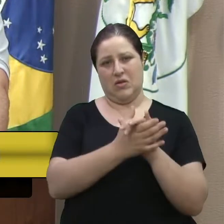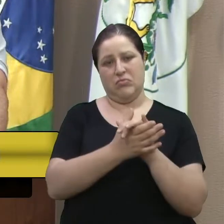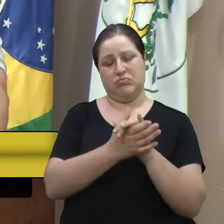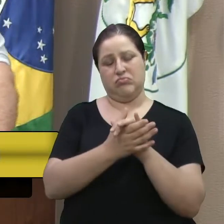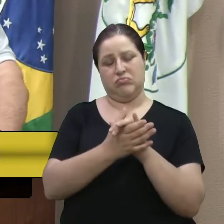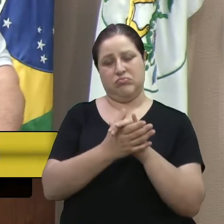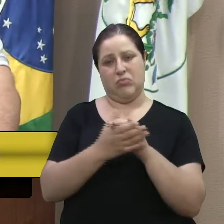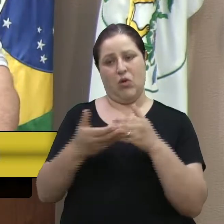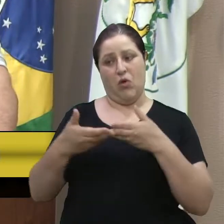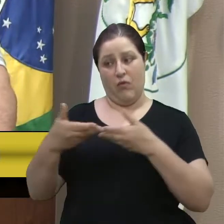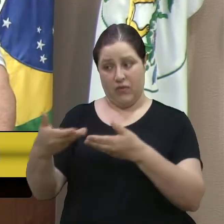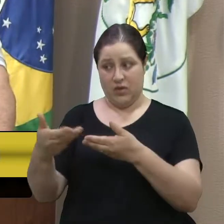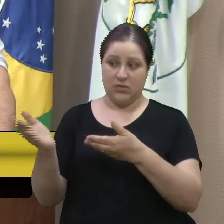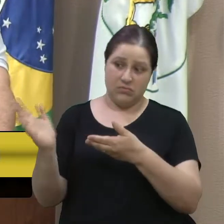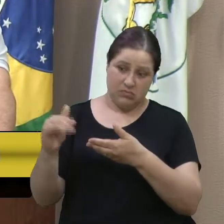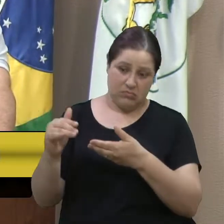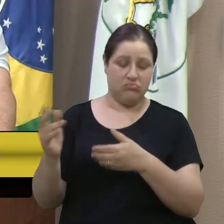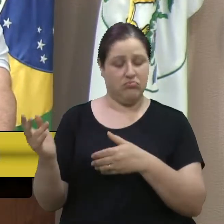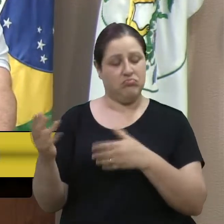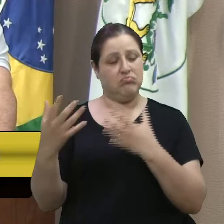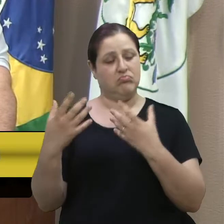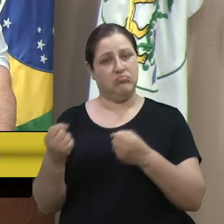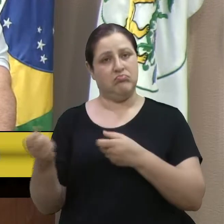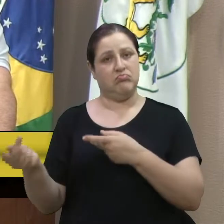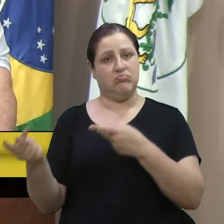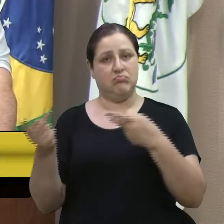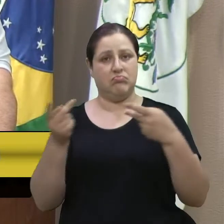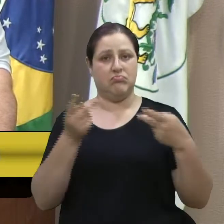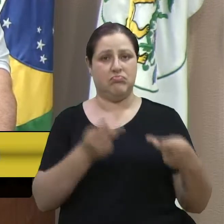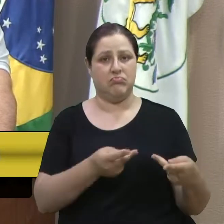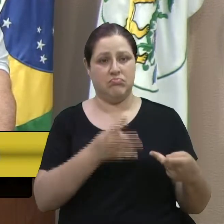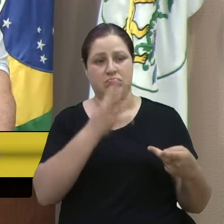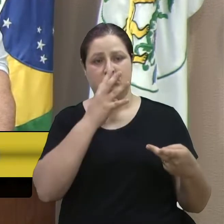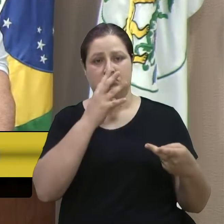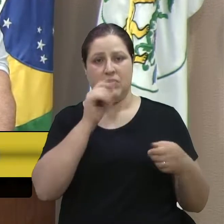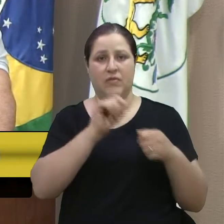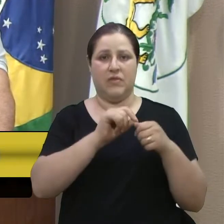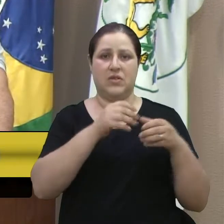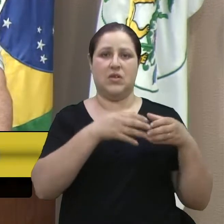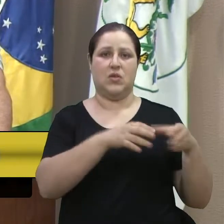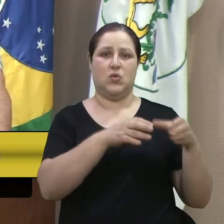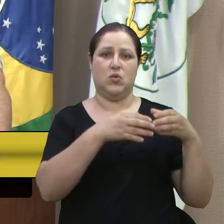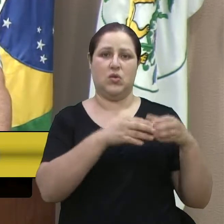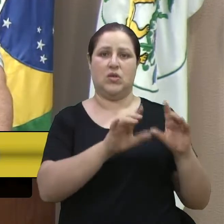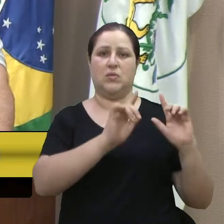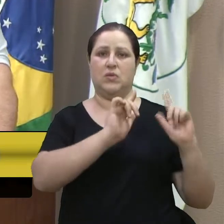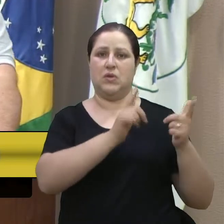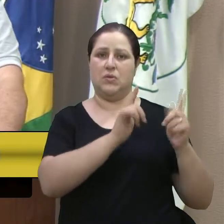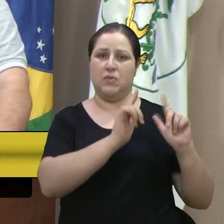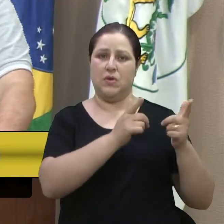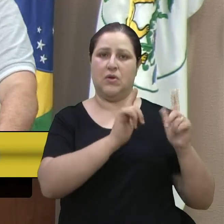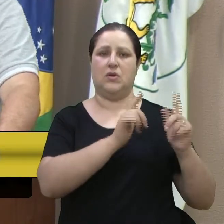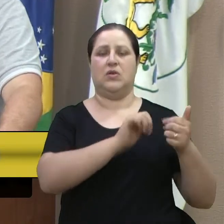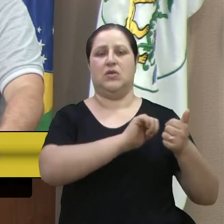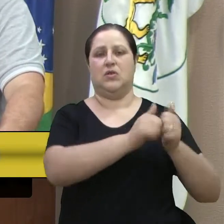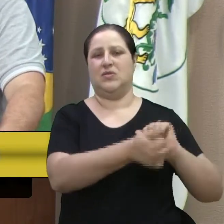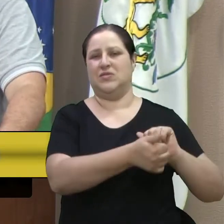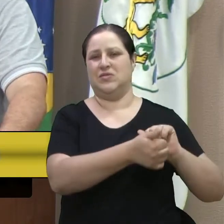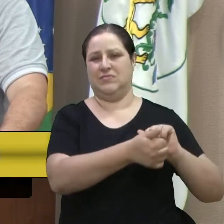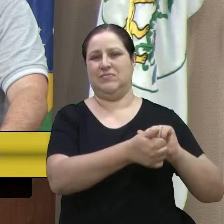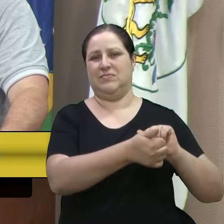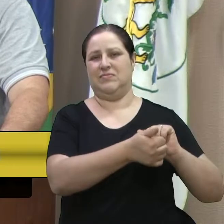para Caxias do Sul, em região, fazer esse turismo esportivo através